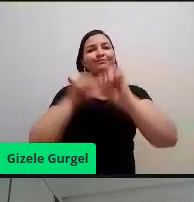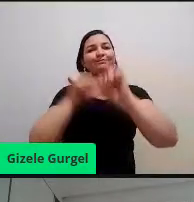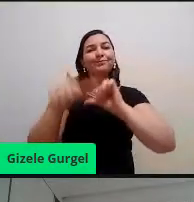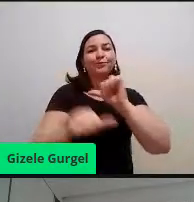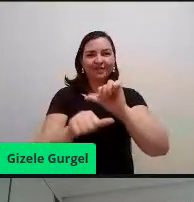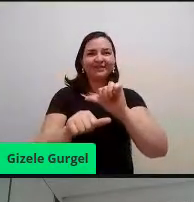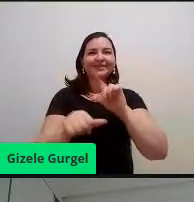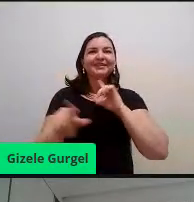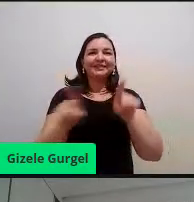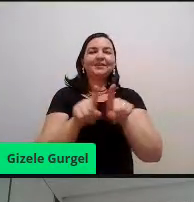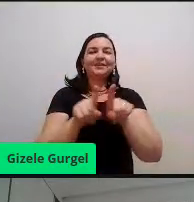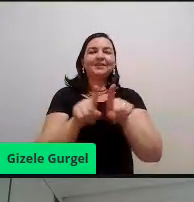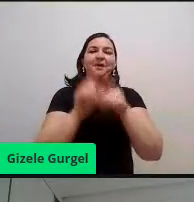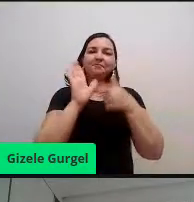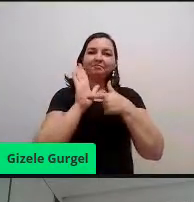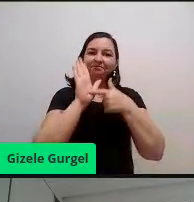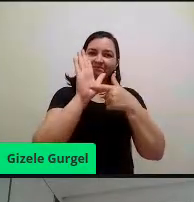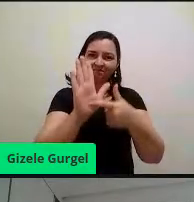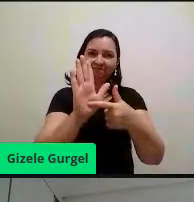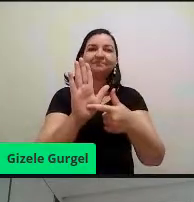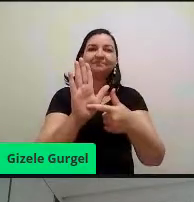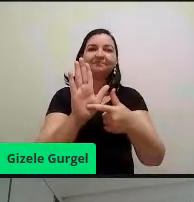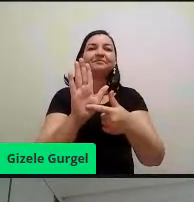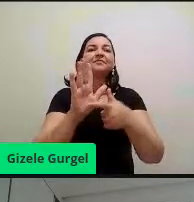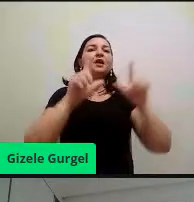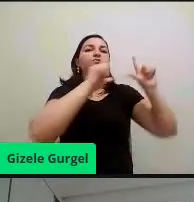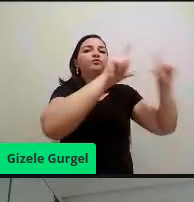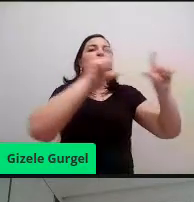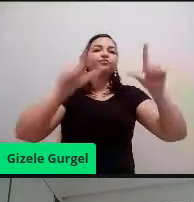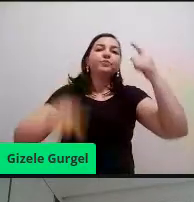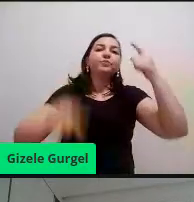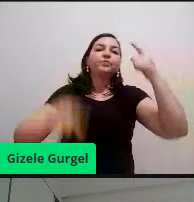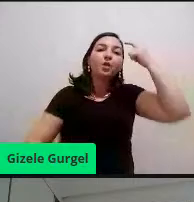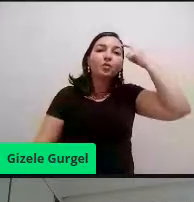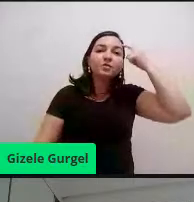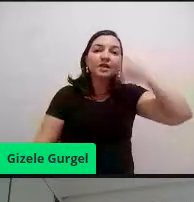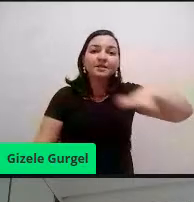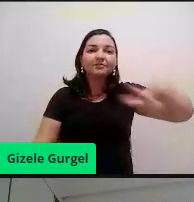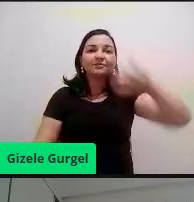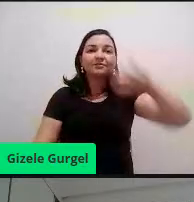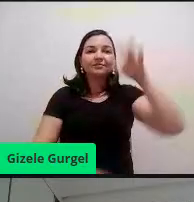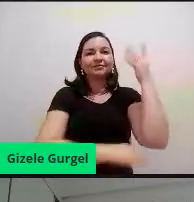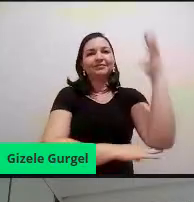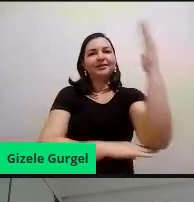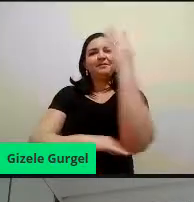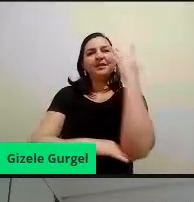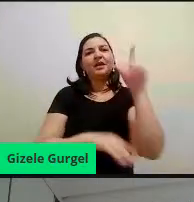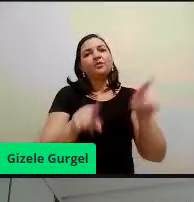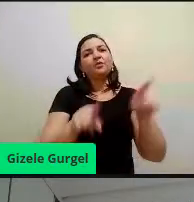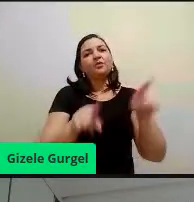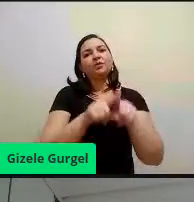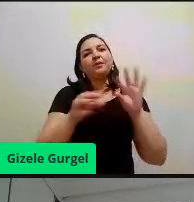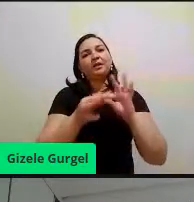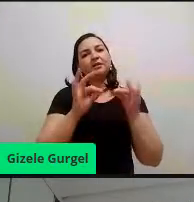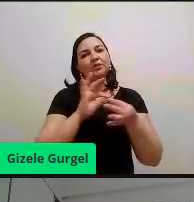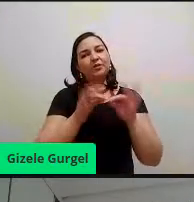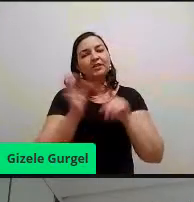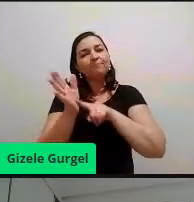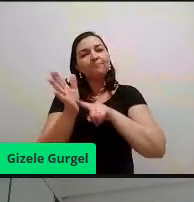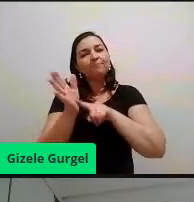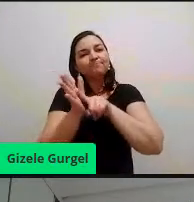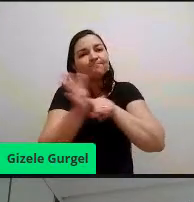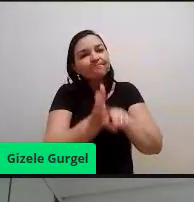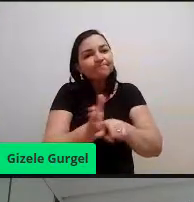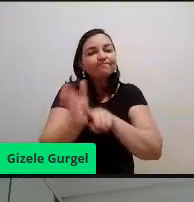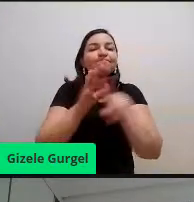de colocar panfletos, e de também, nas oficinas, a gente desenvolver essa parte de pesquisa, também, para os